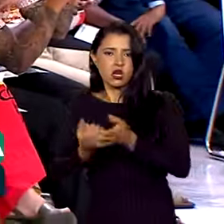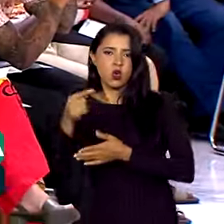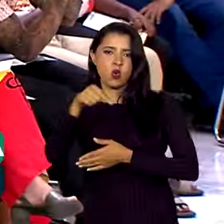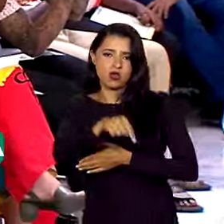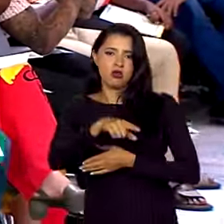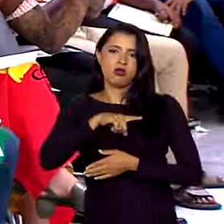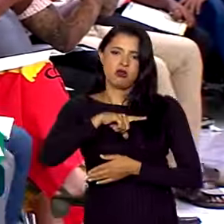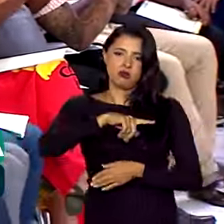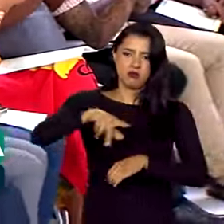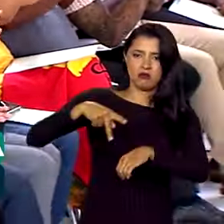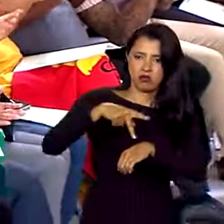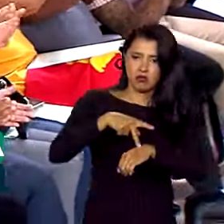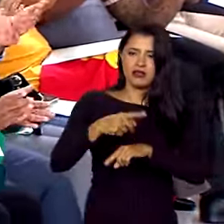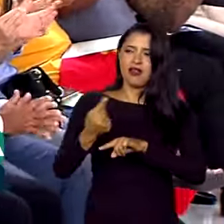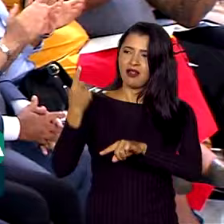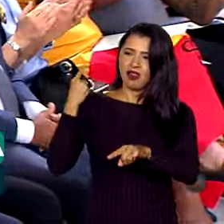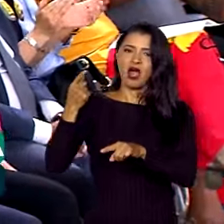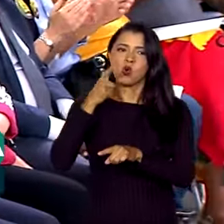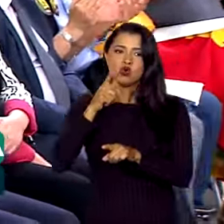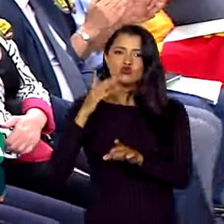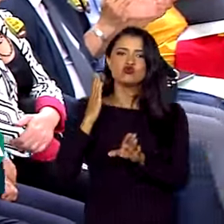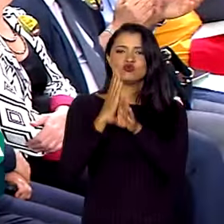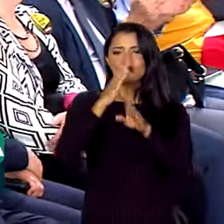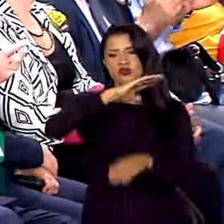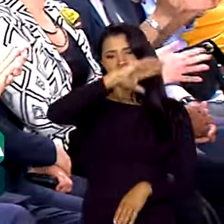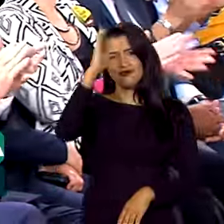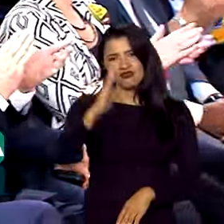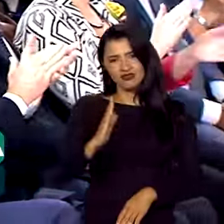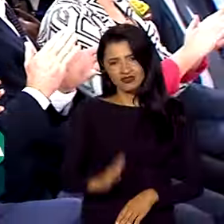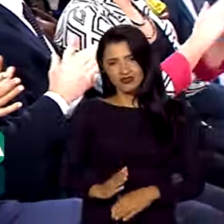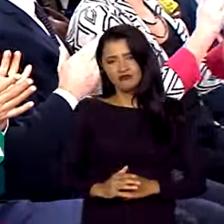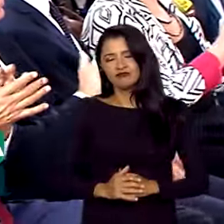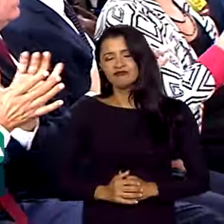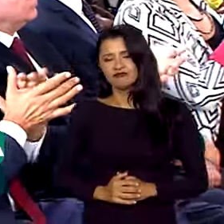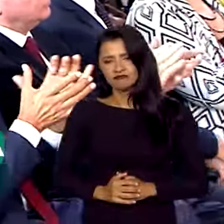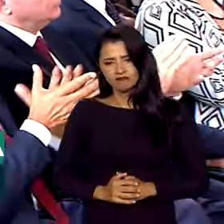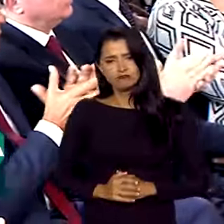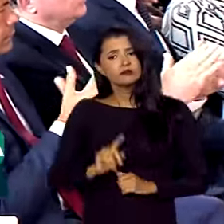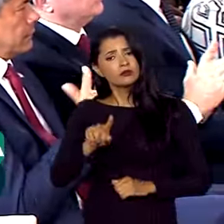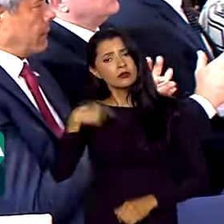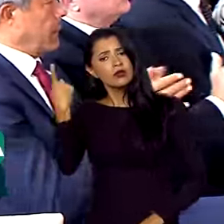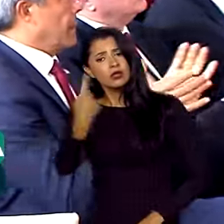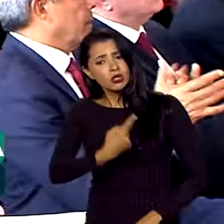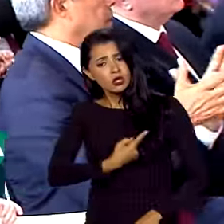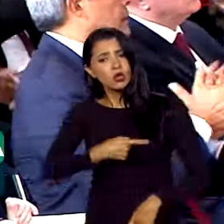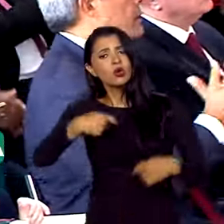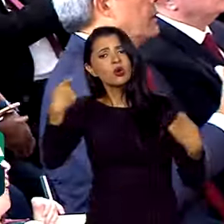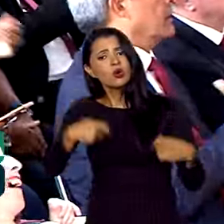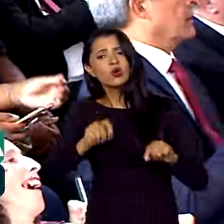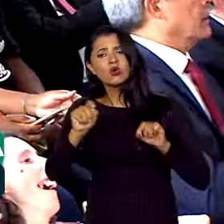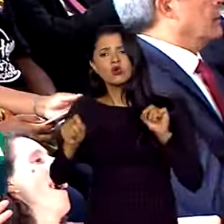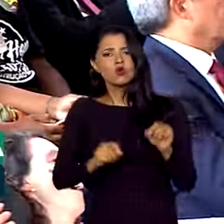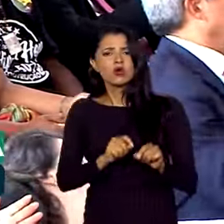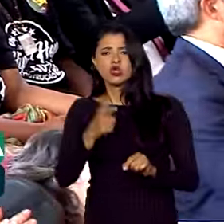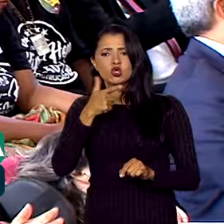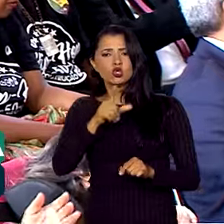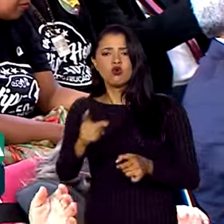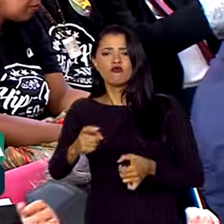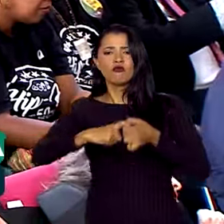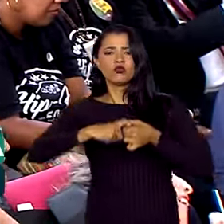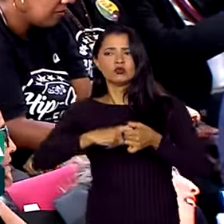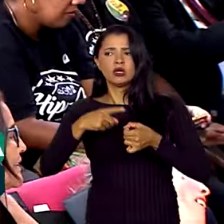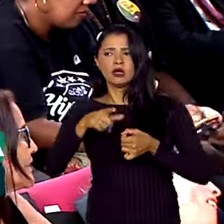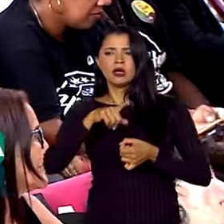desde que esse país foi descoberto e que nós queremos apenas recompor